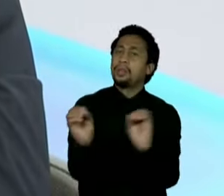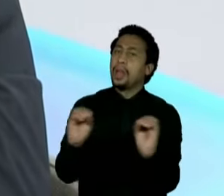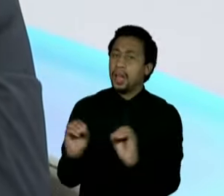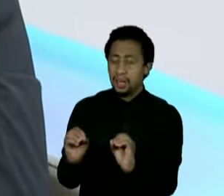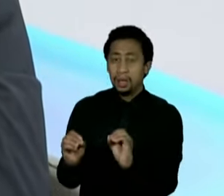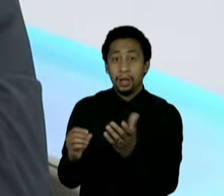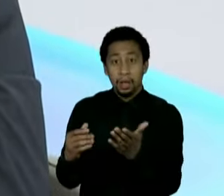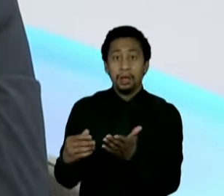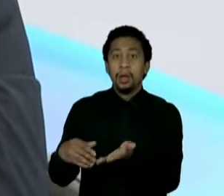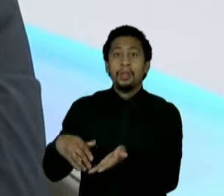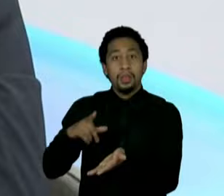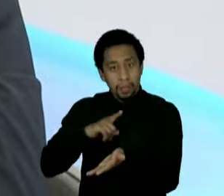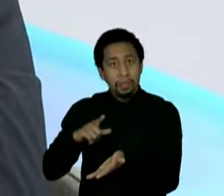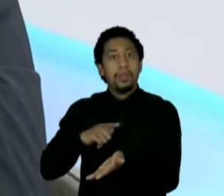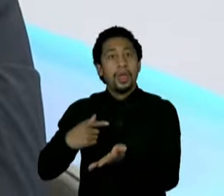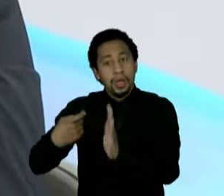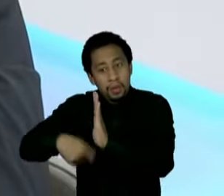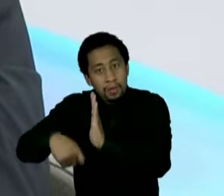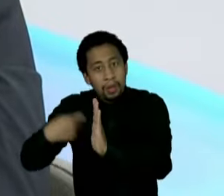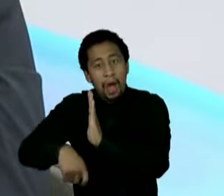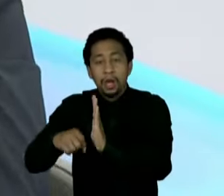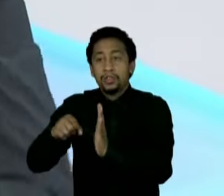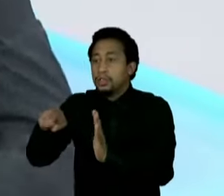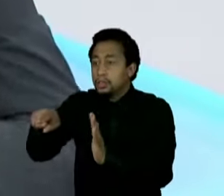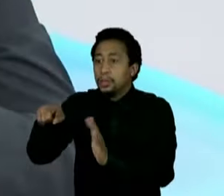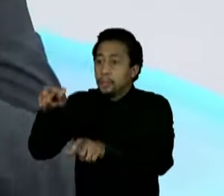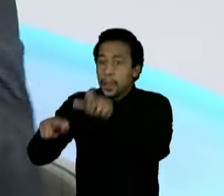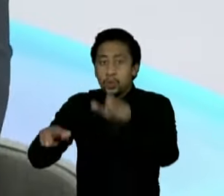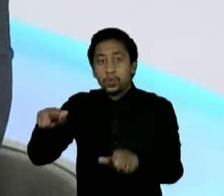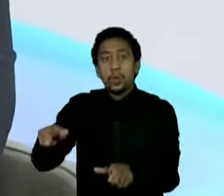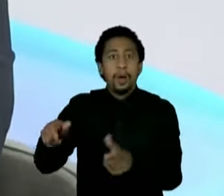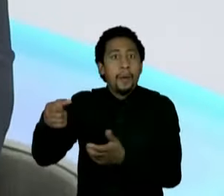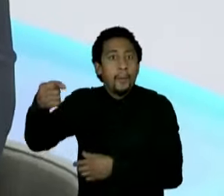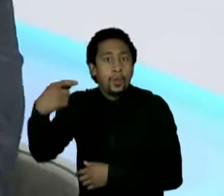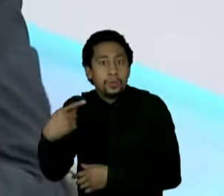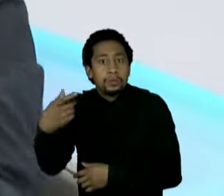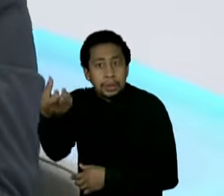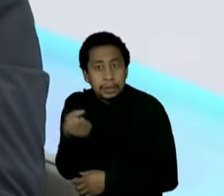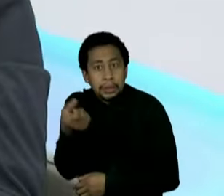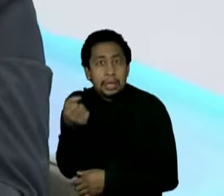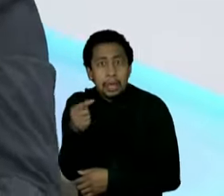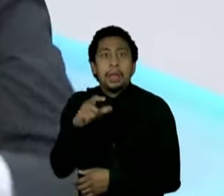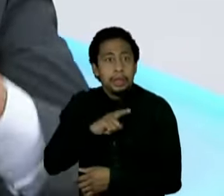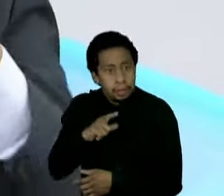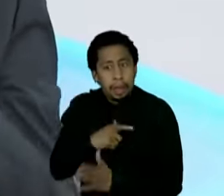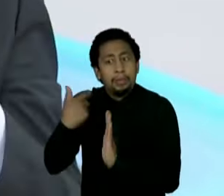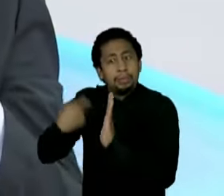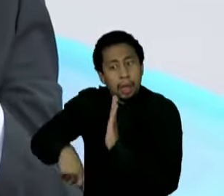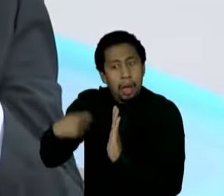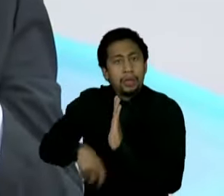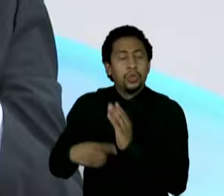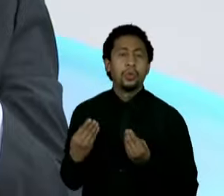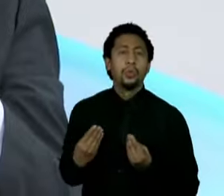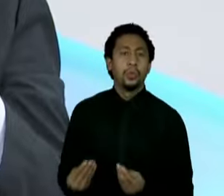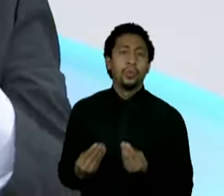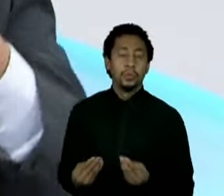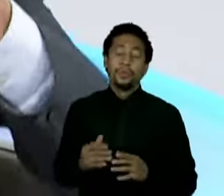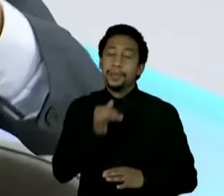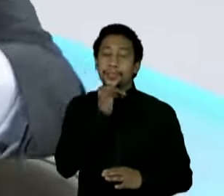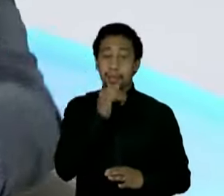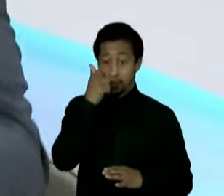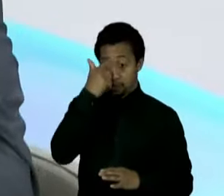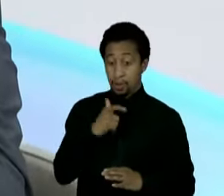aposentados, nas pensionistas, pessoas que... A regra do jogo tinha que ser cumprida para todo mundo. Se eu faço um concurso público